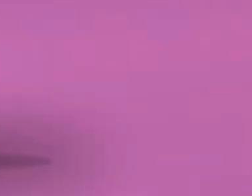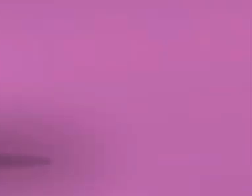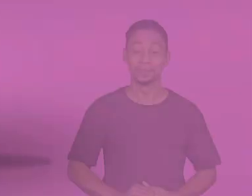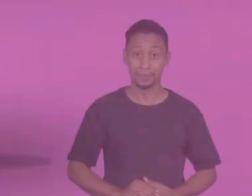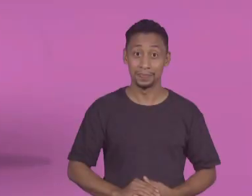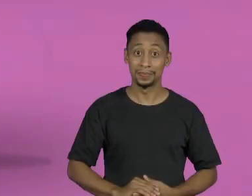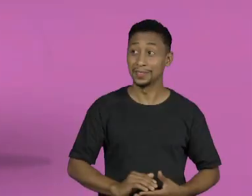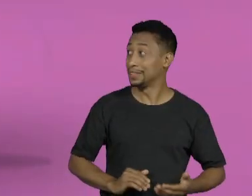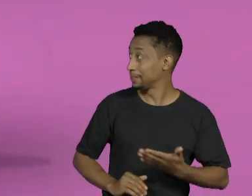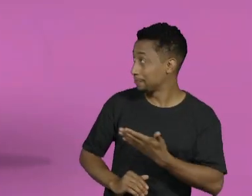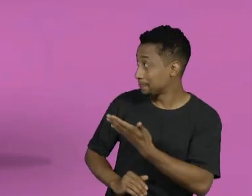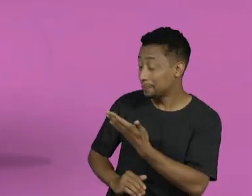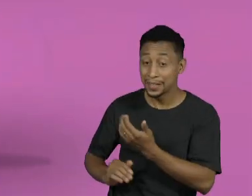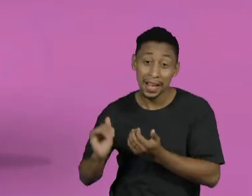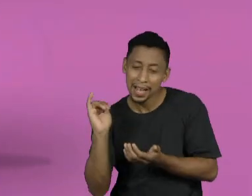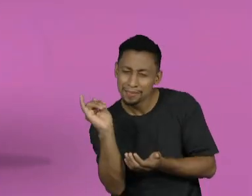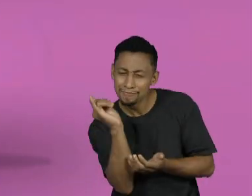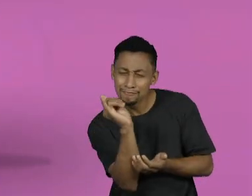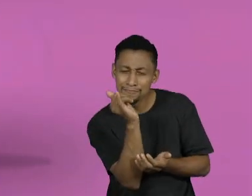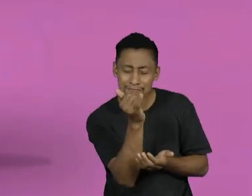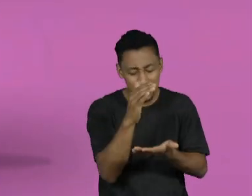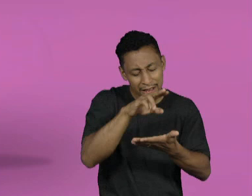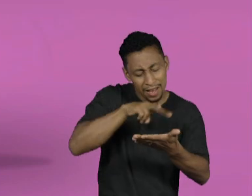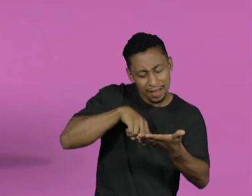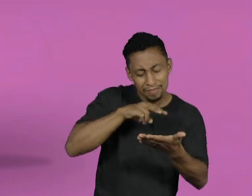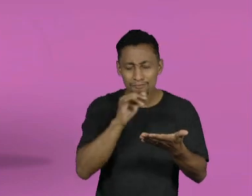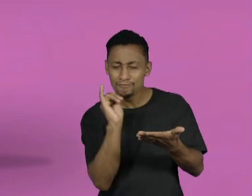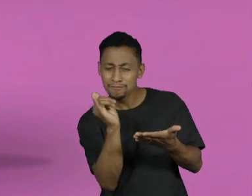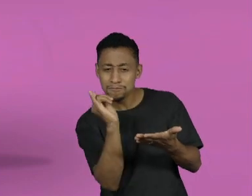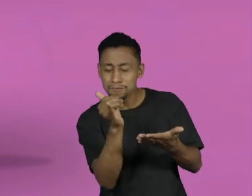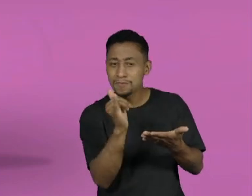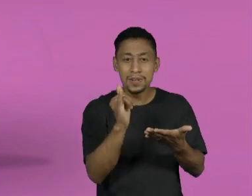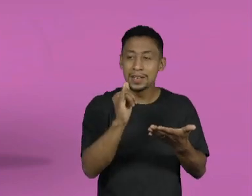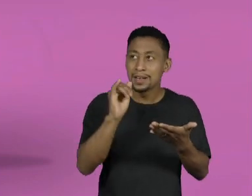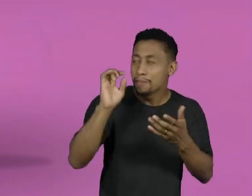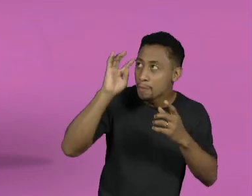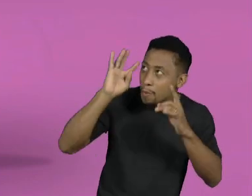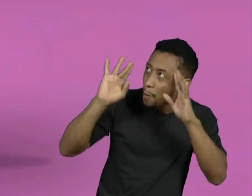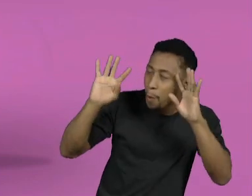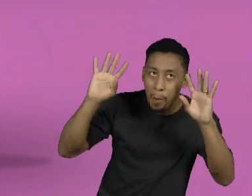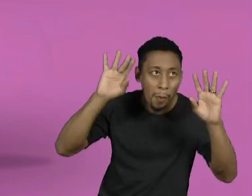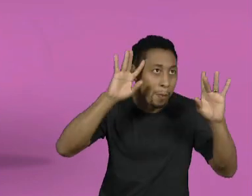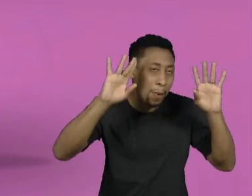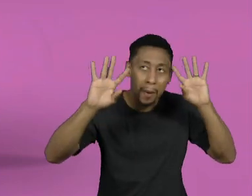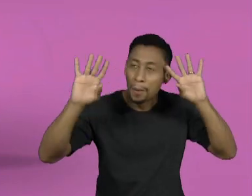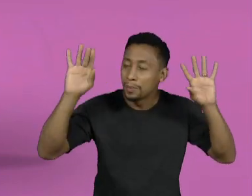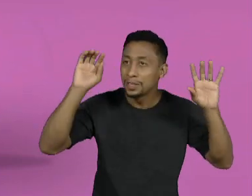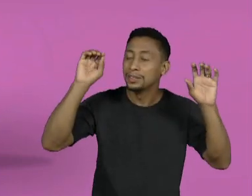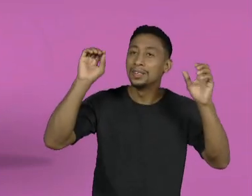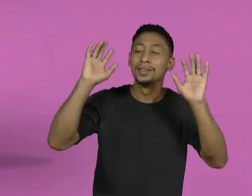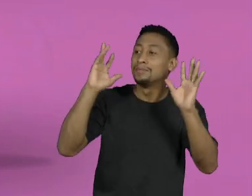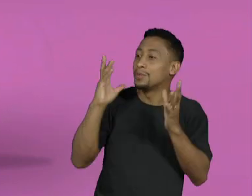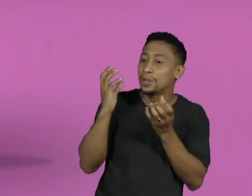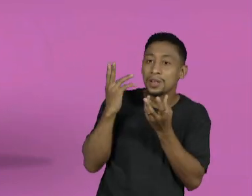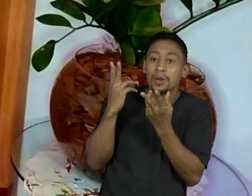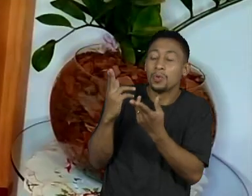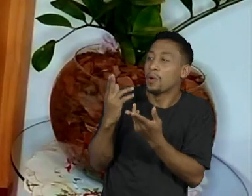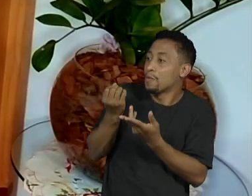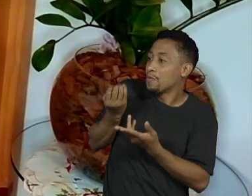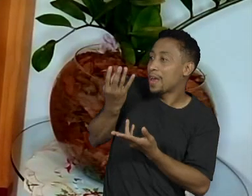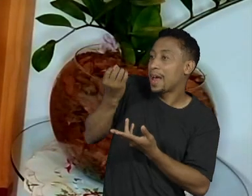Mediar uma história é mergulhar num mar bem profundo e proporcionar uma viagem pelo mundo.